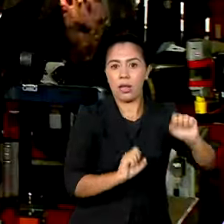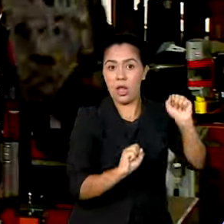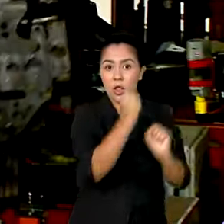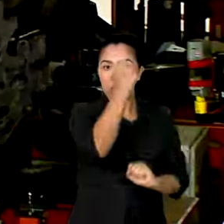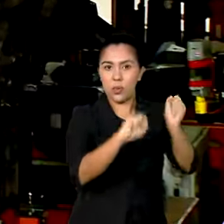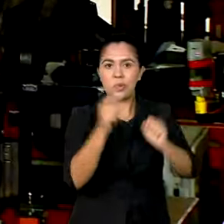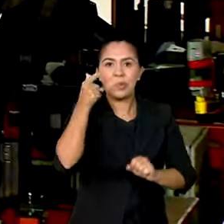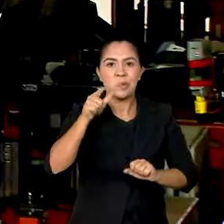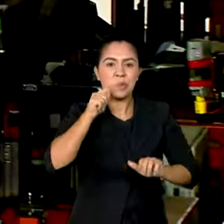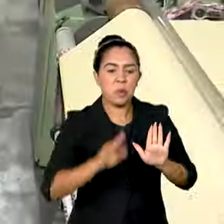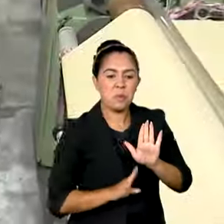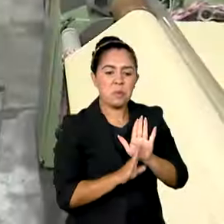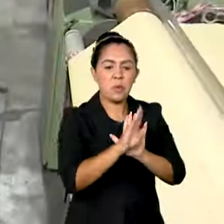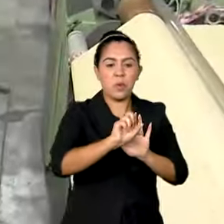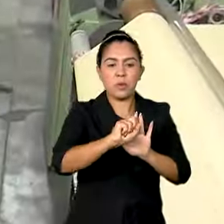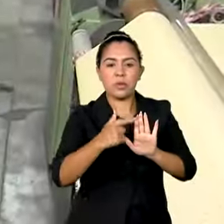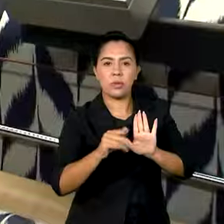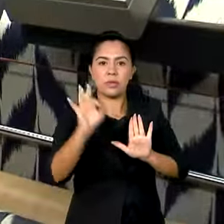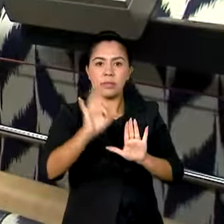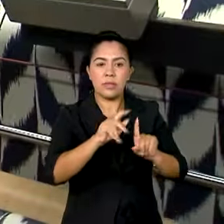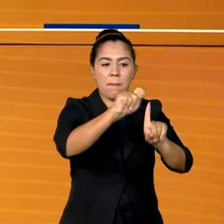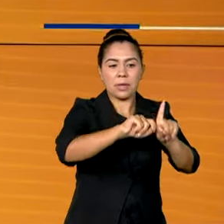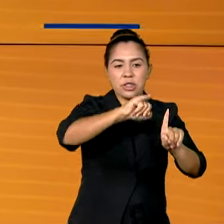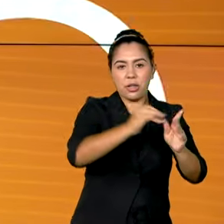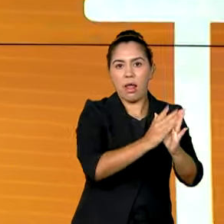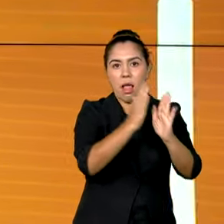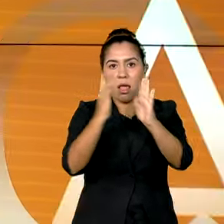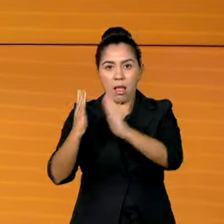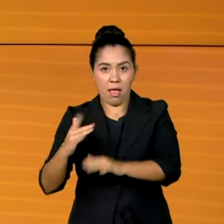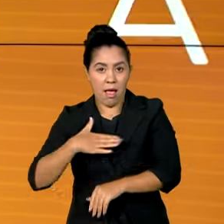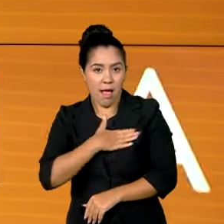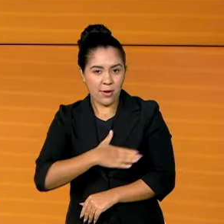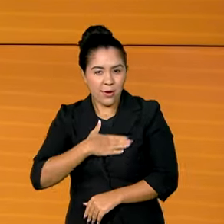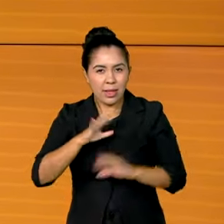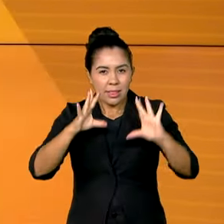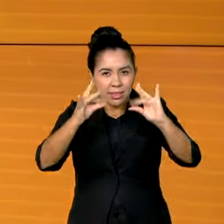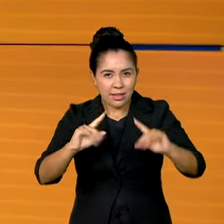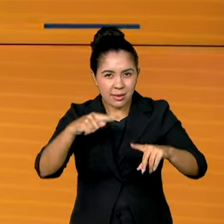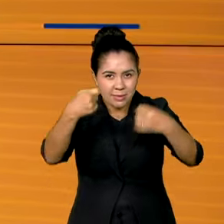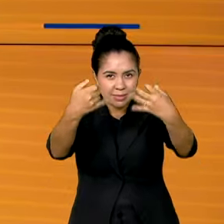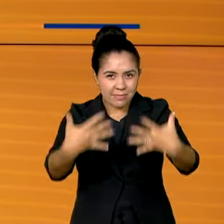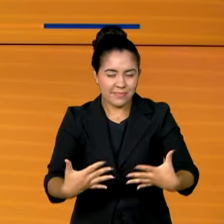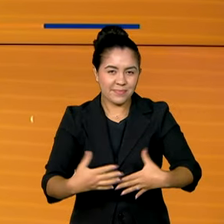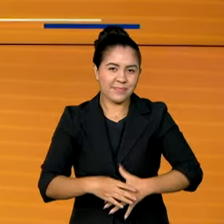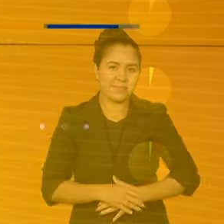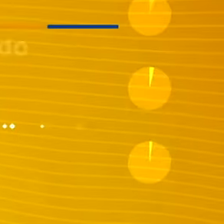% entre janeiro e agosto deste ano. Os detalhes você confere já já.